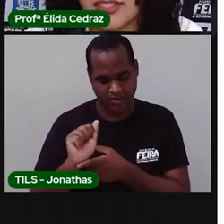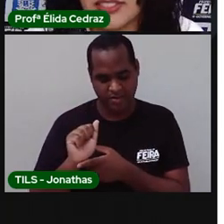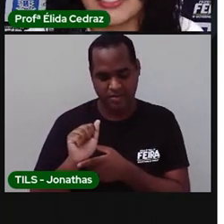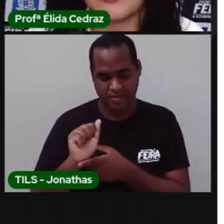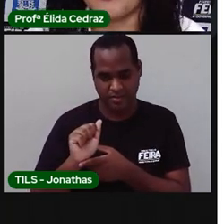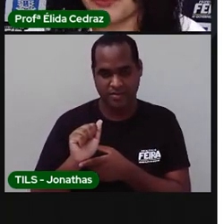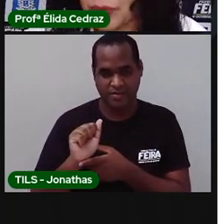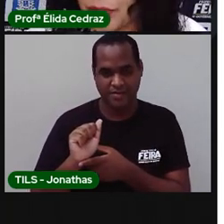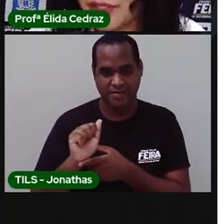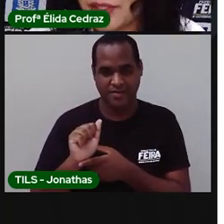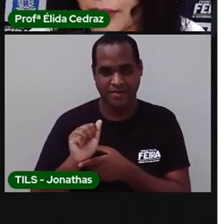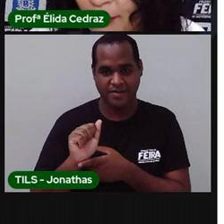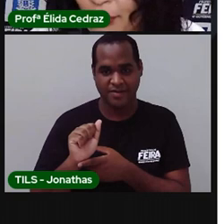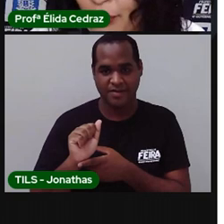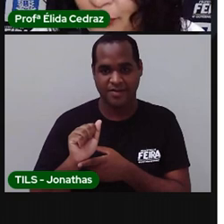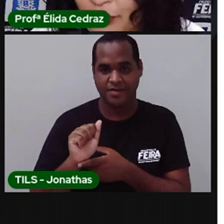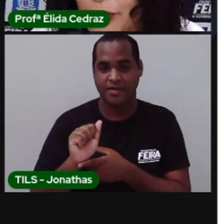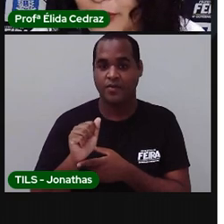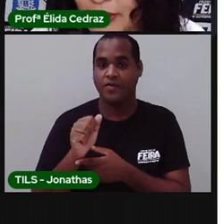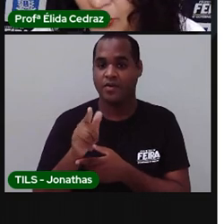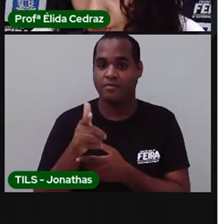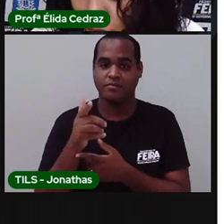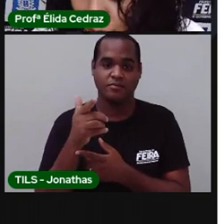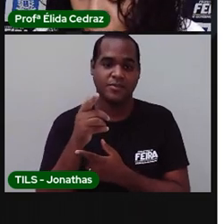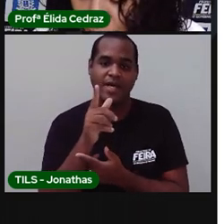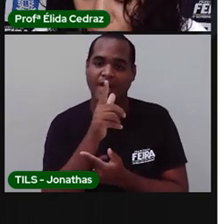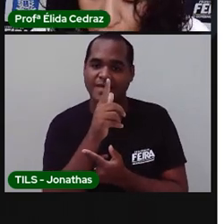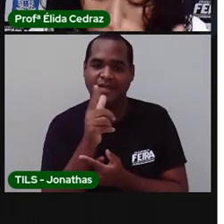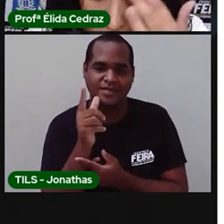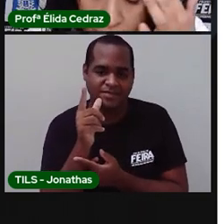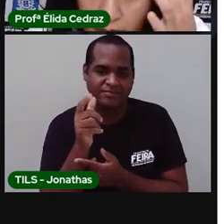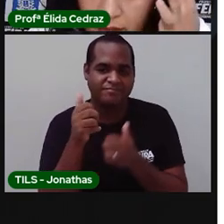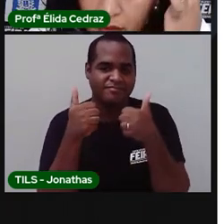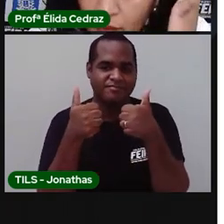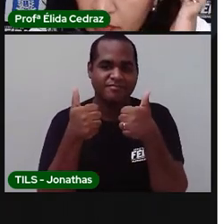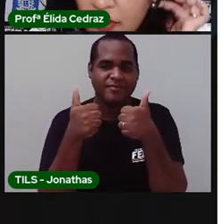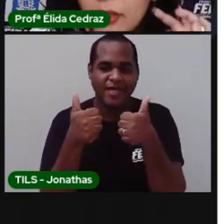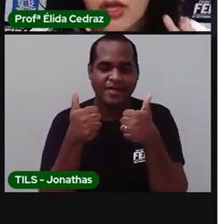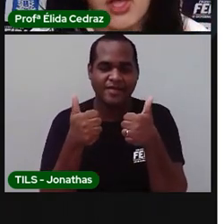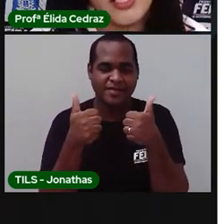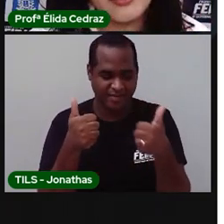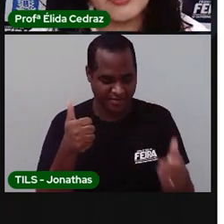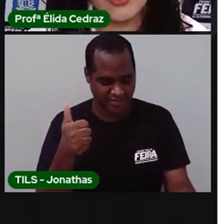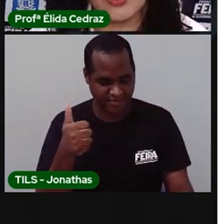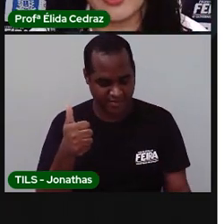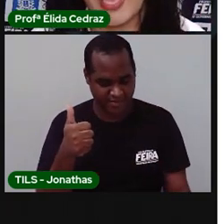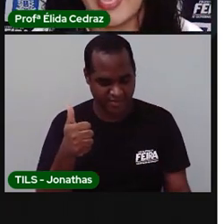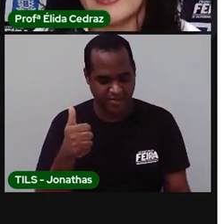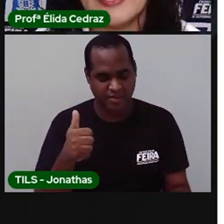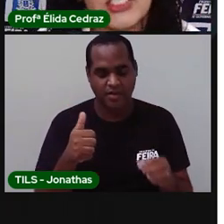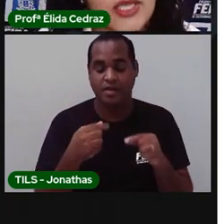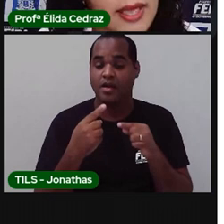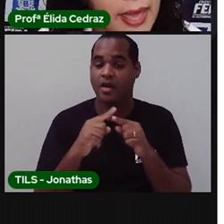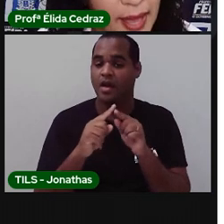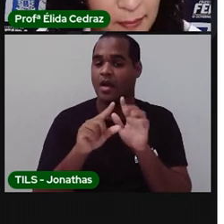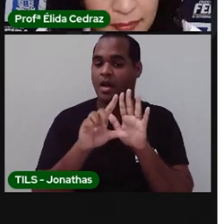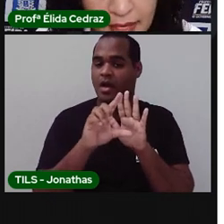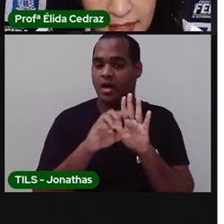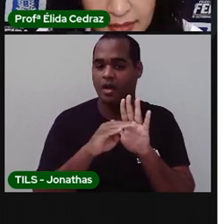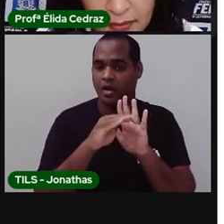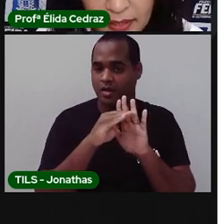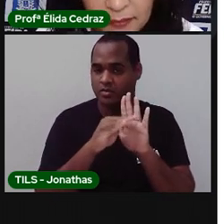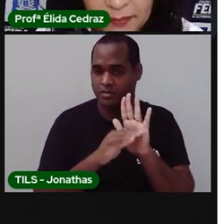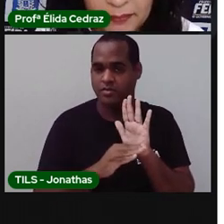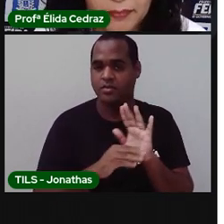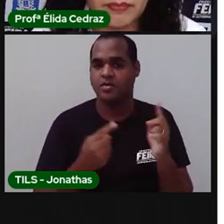Esses lanches são muito saborosos, né, gente? Então, olha só. A lista é a